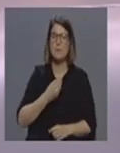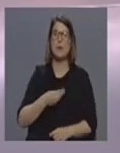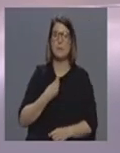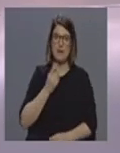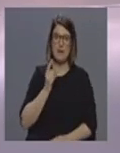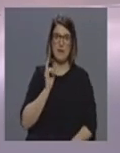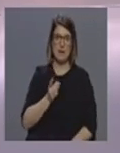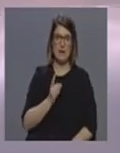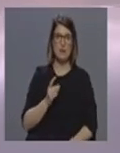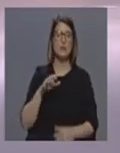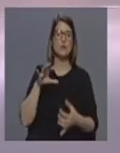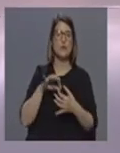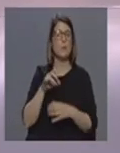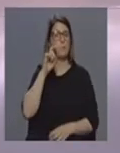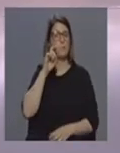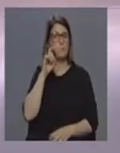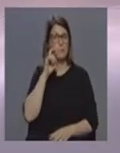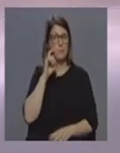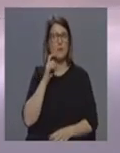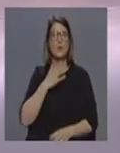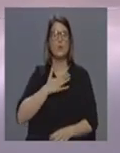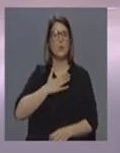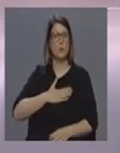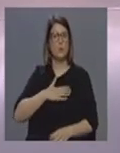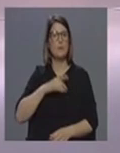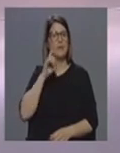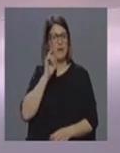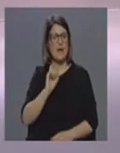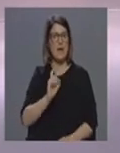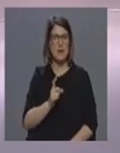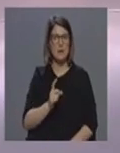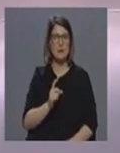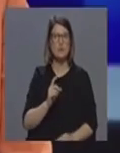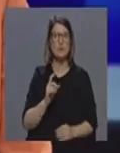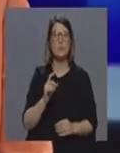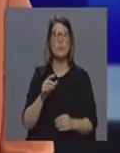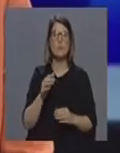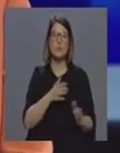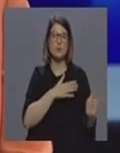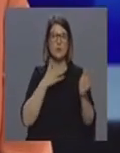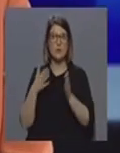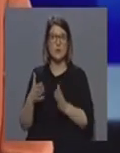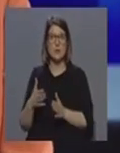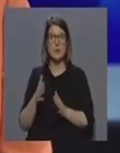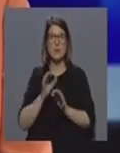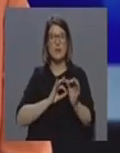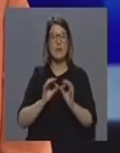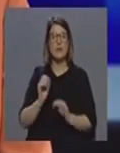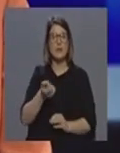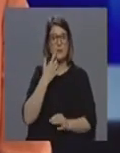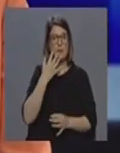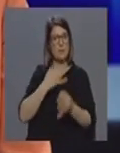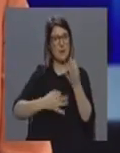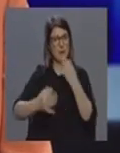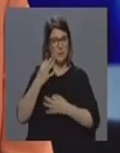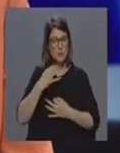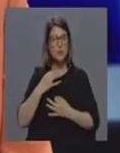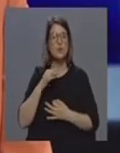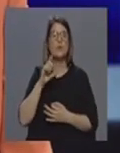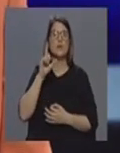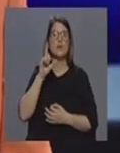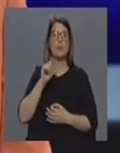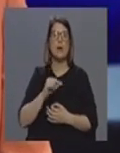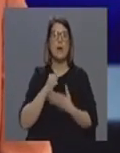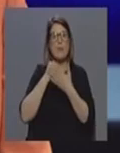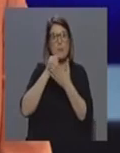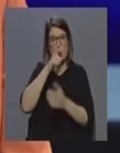em termos não só de prevenção, e estamos felizmente ainda nessa fase, mas também em termos de nos prepararmos para o tratamento e para o suporte que vamos ter que dar a